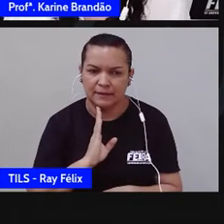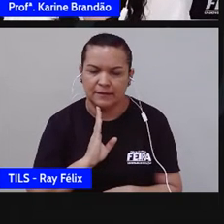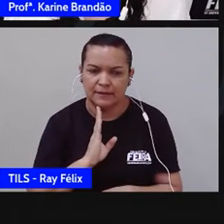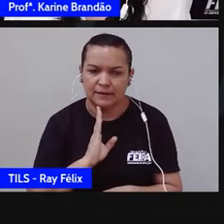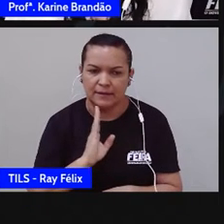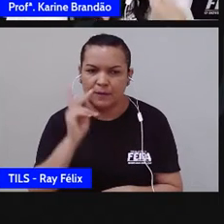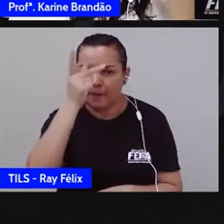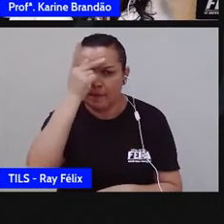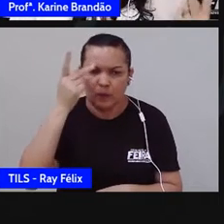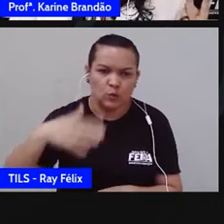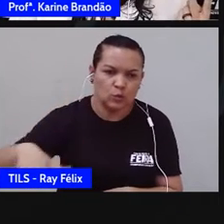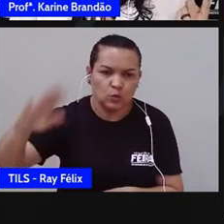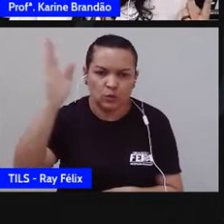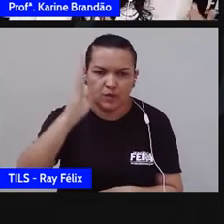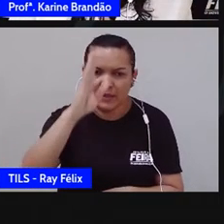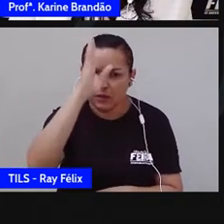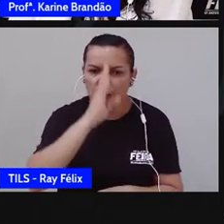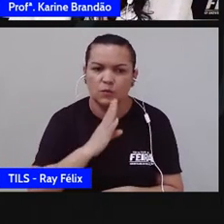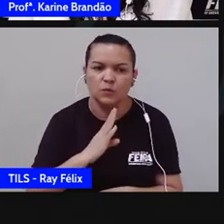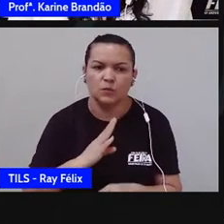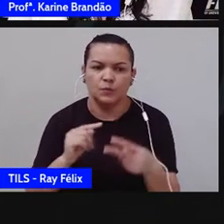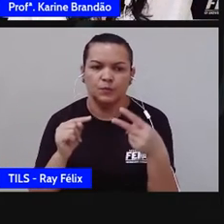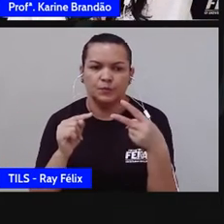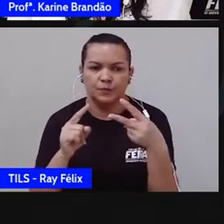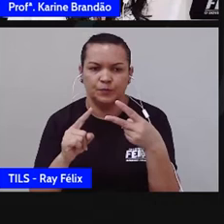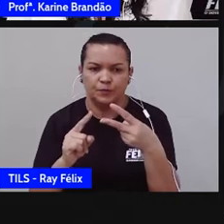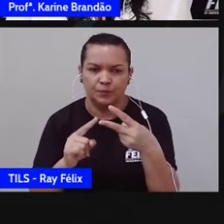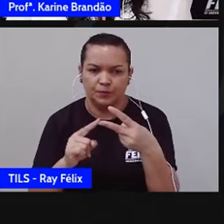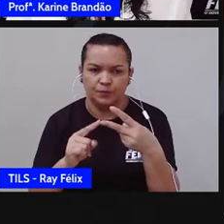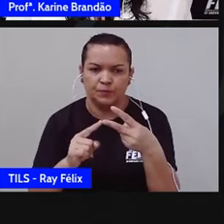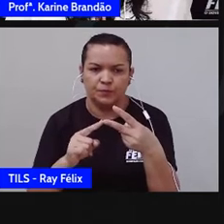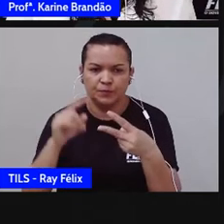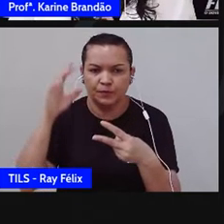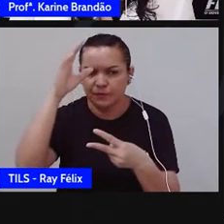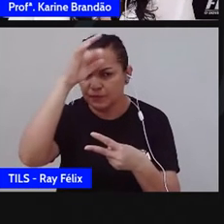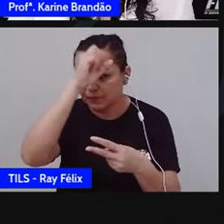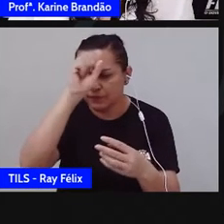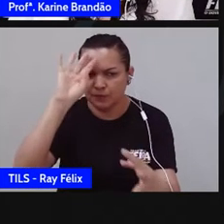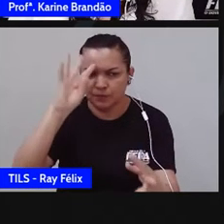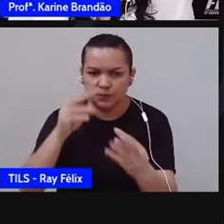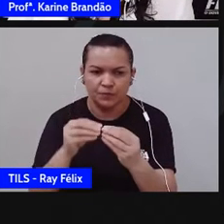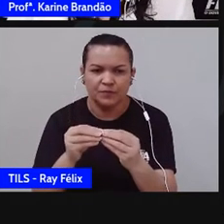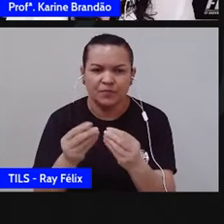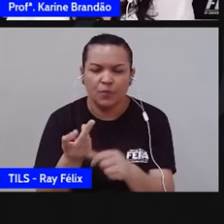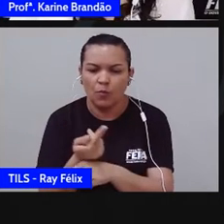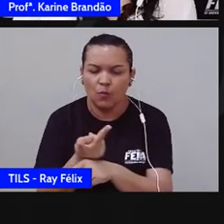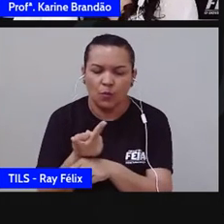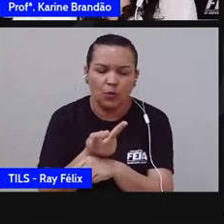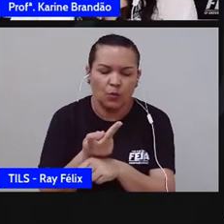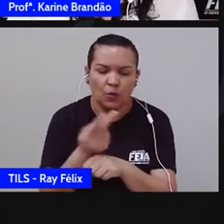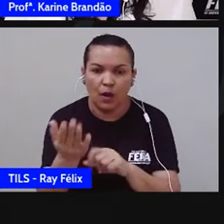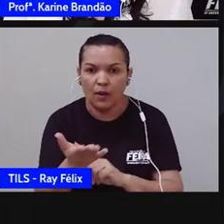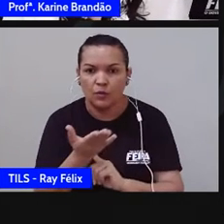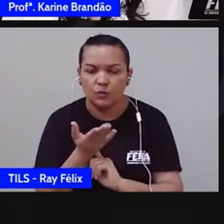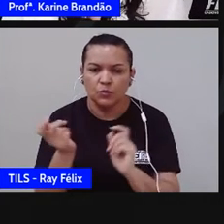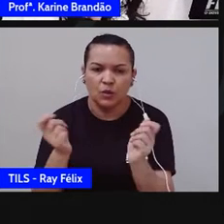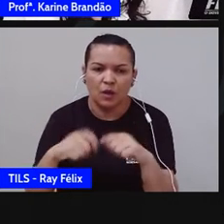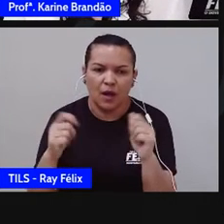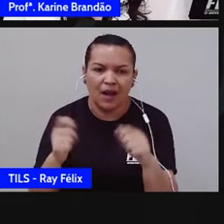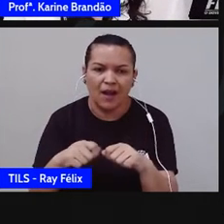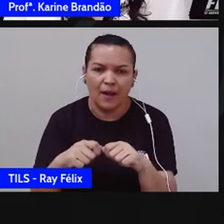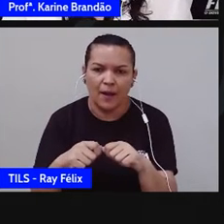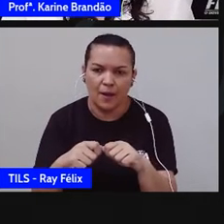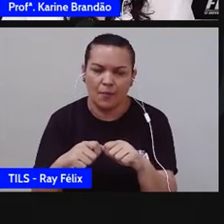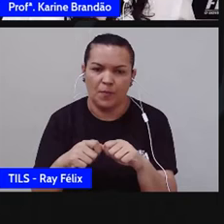cidadão. O segundo objetivo que a gente vai ter com essa aula é entender onde procurar socorro adequado nessa rede